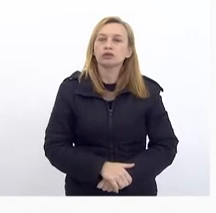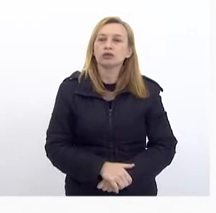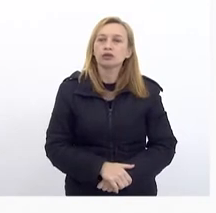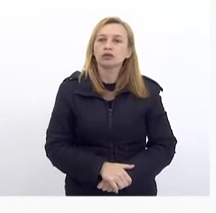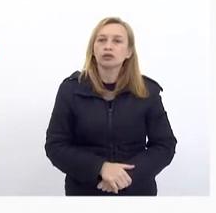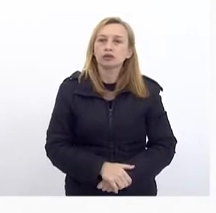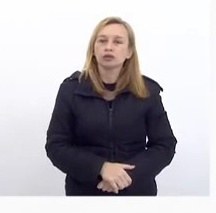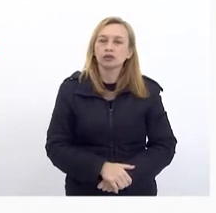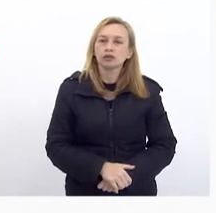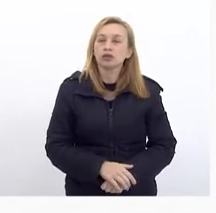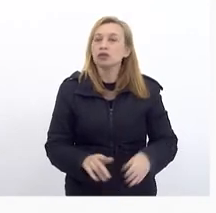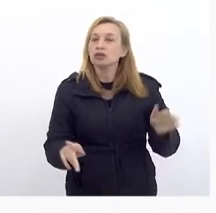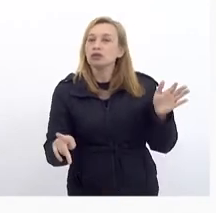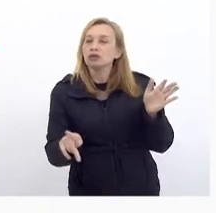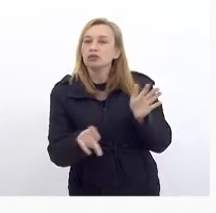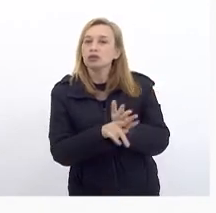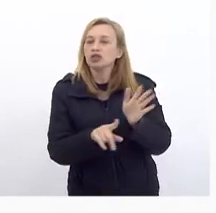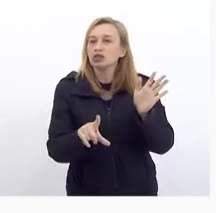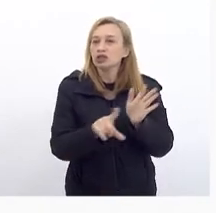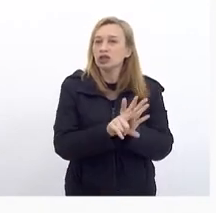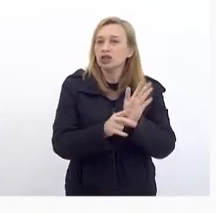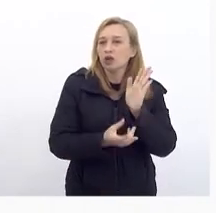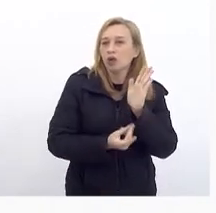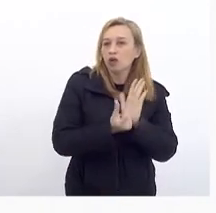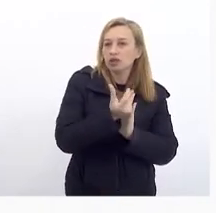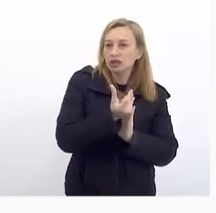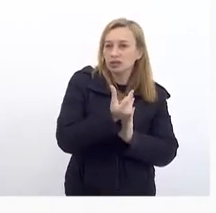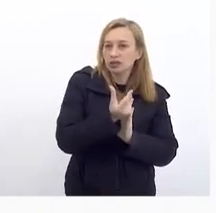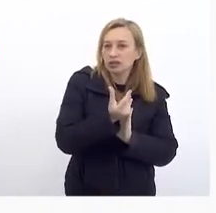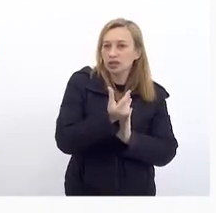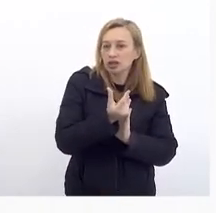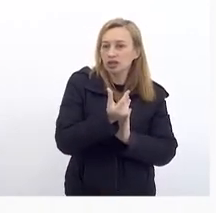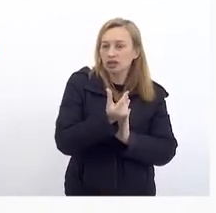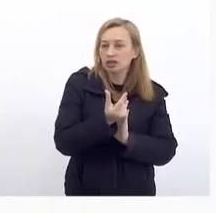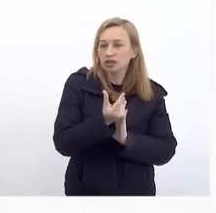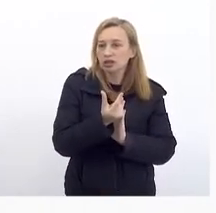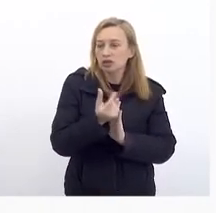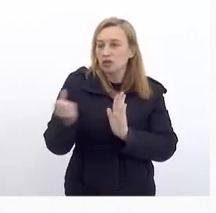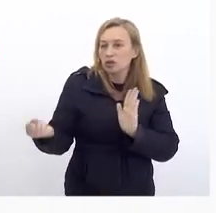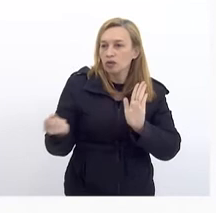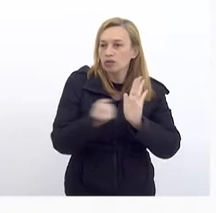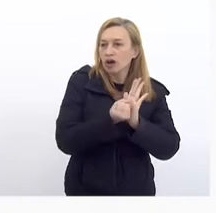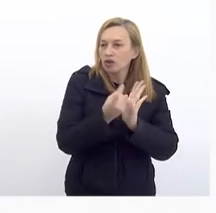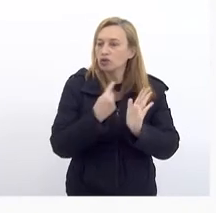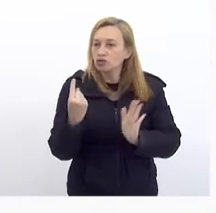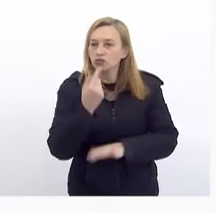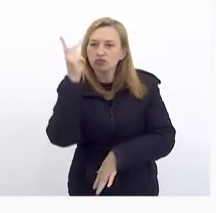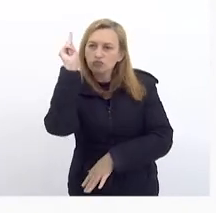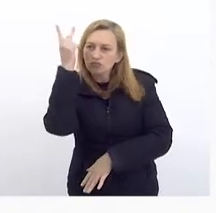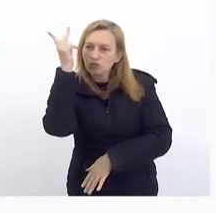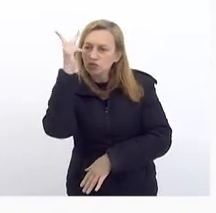Lei orçamentária Que se tornou Um marco Na nossa história